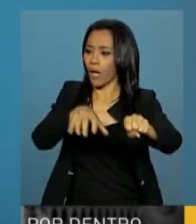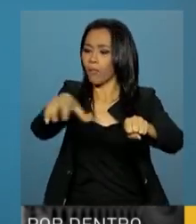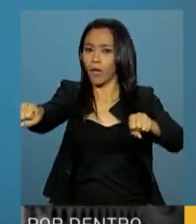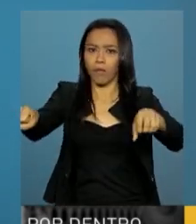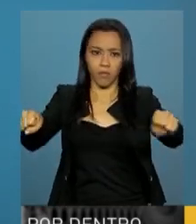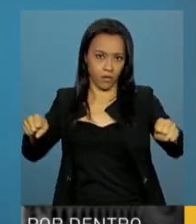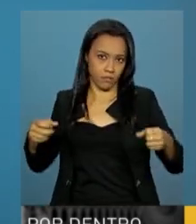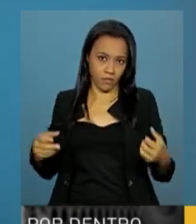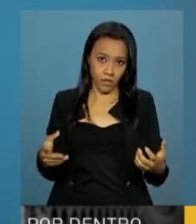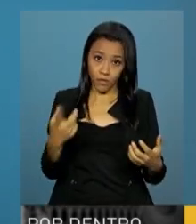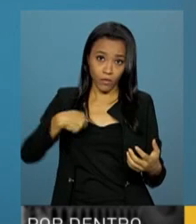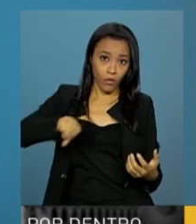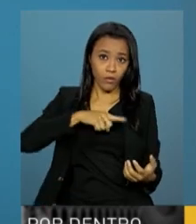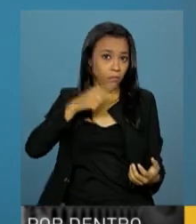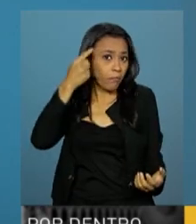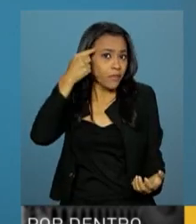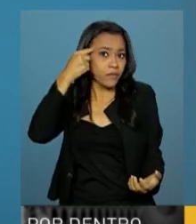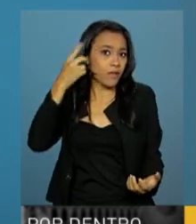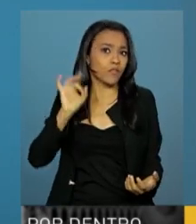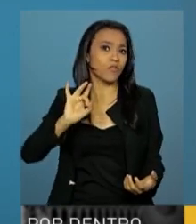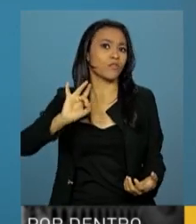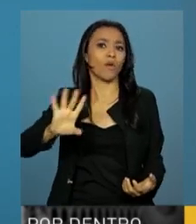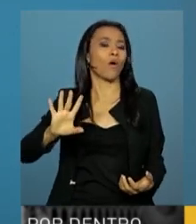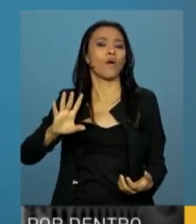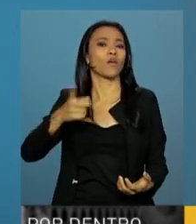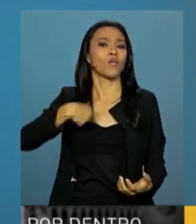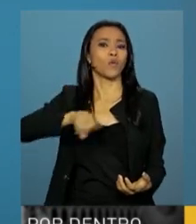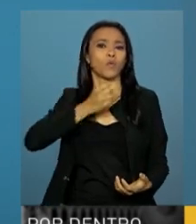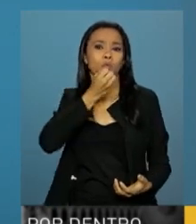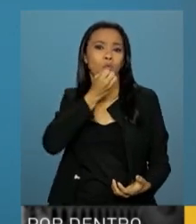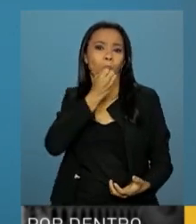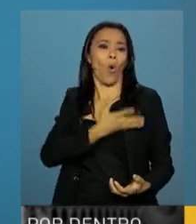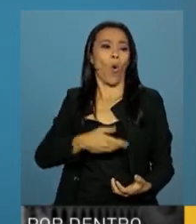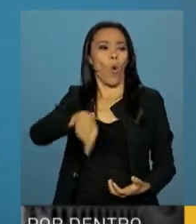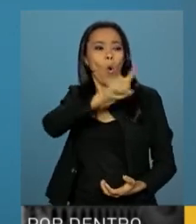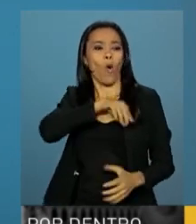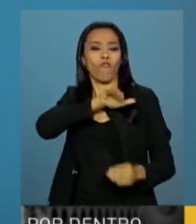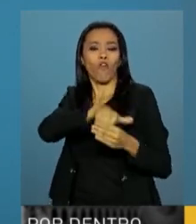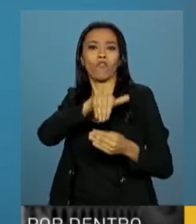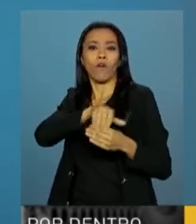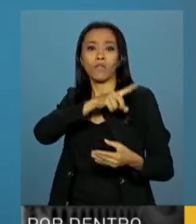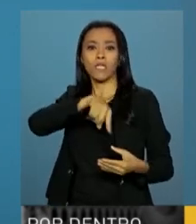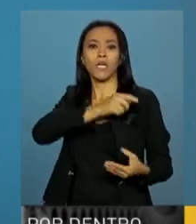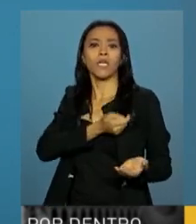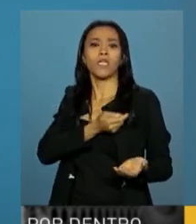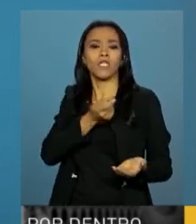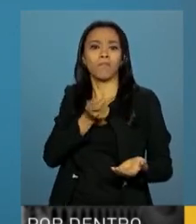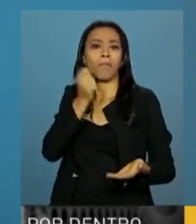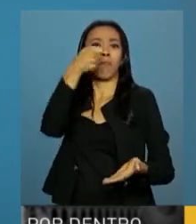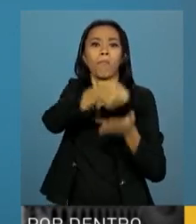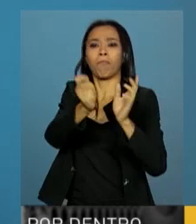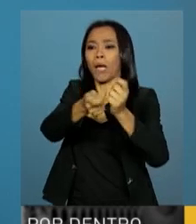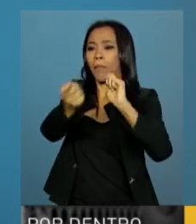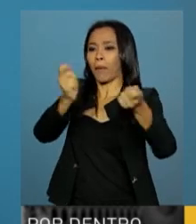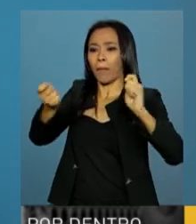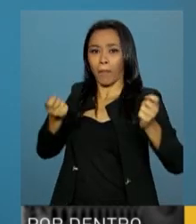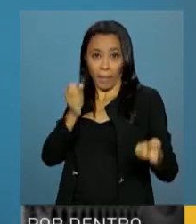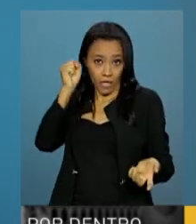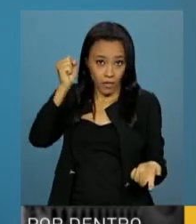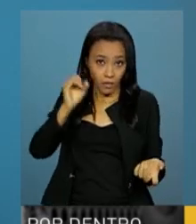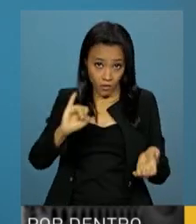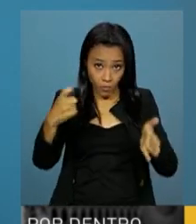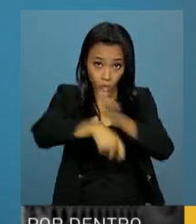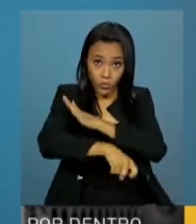nós não podemos pensar somente que nós somos bons eleitores e excelentes contribuintes de impostos. Não. E eu tenho